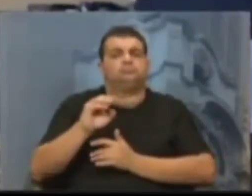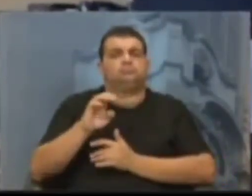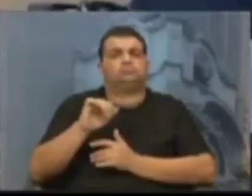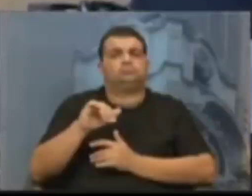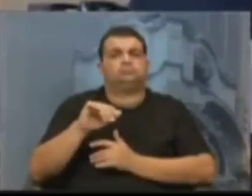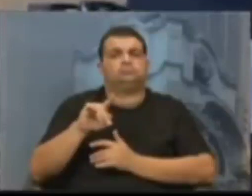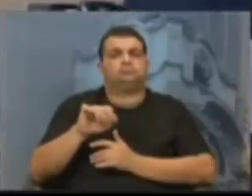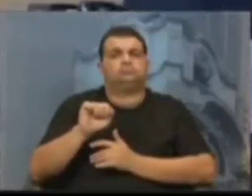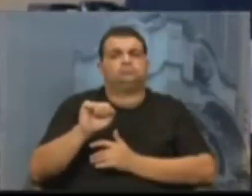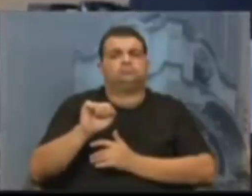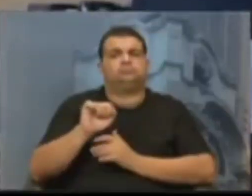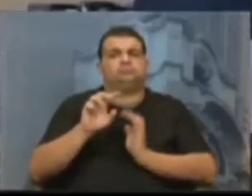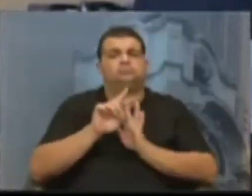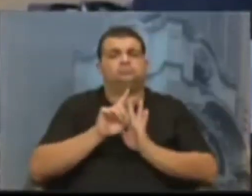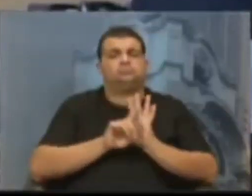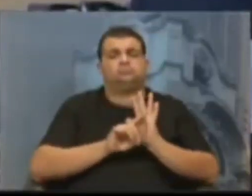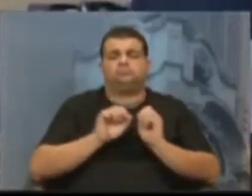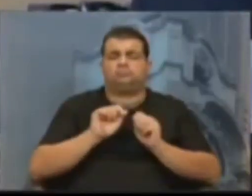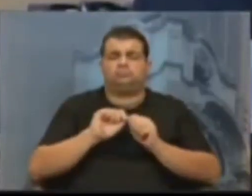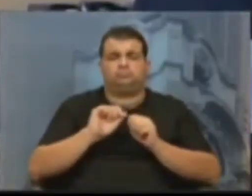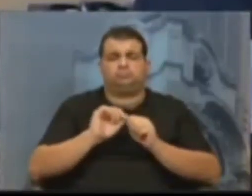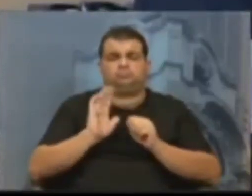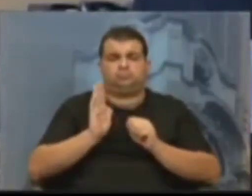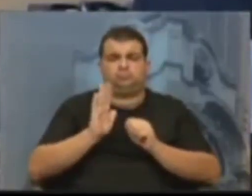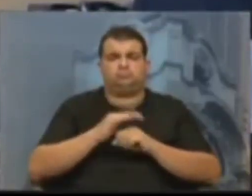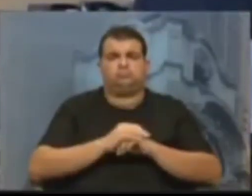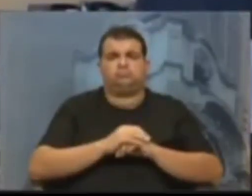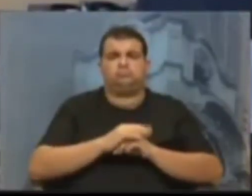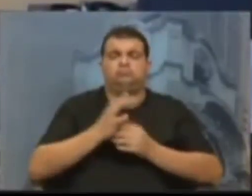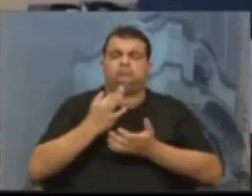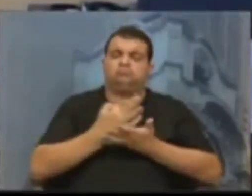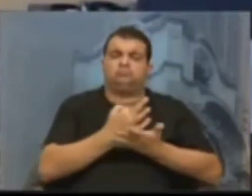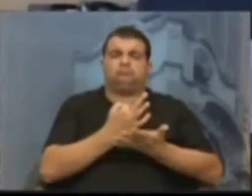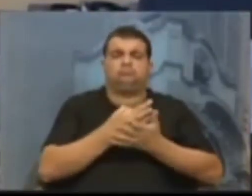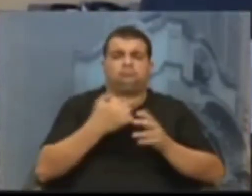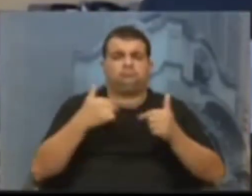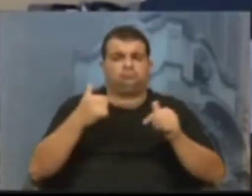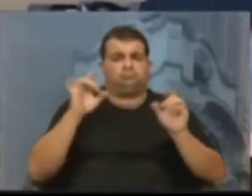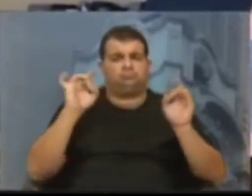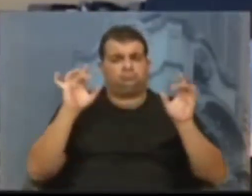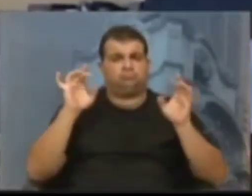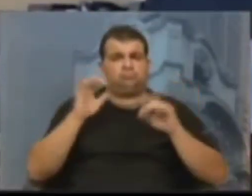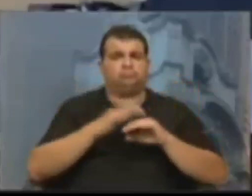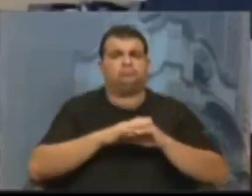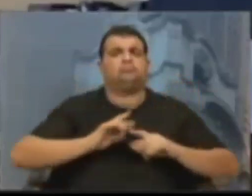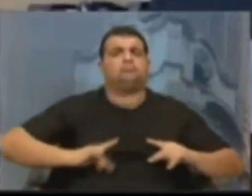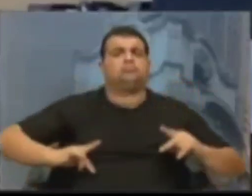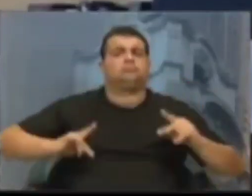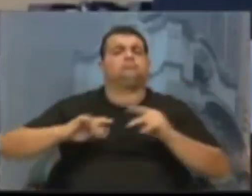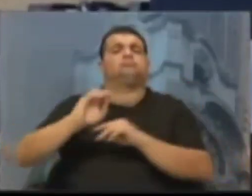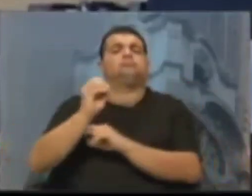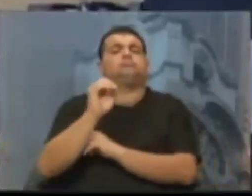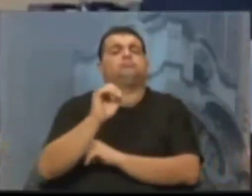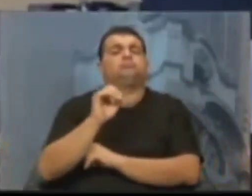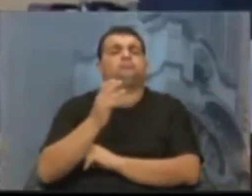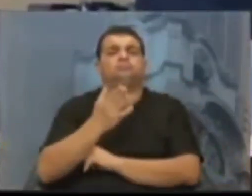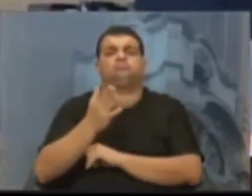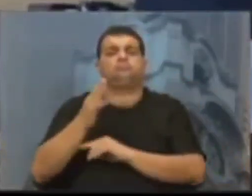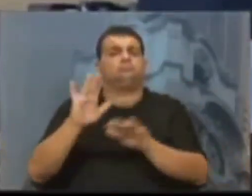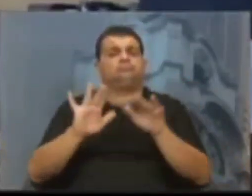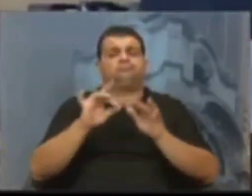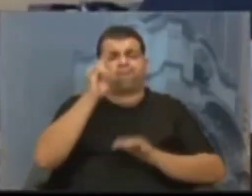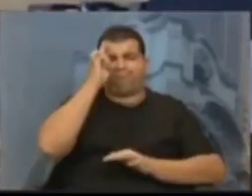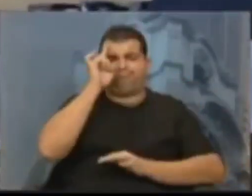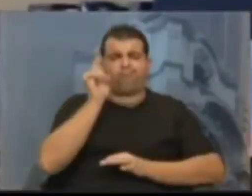estruturada há décadas e que presta um serviço inestimável e que a população de Porto Alegre, muitas vezes, não